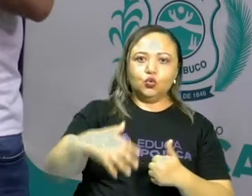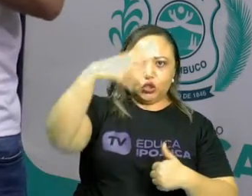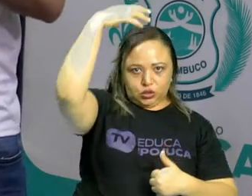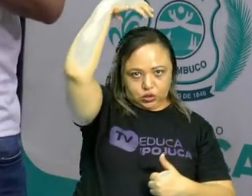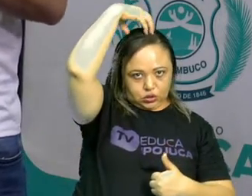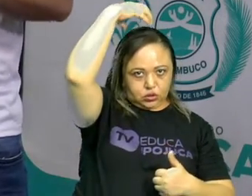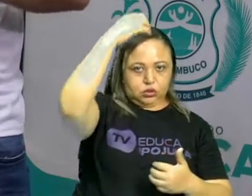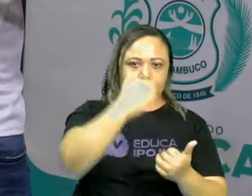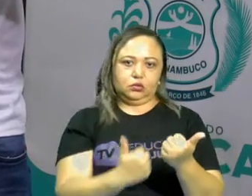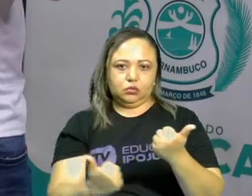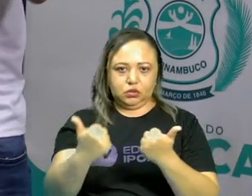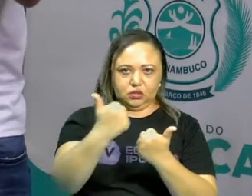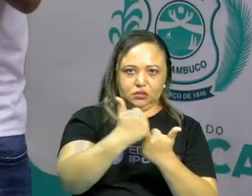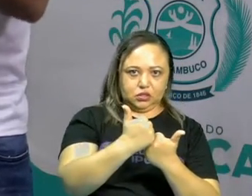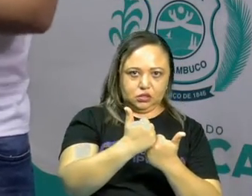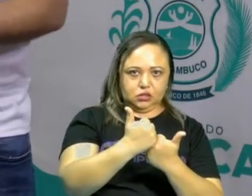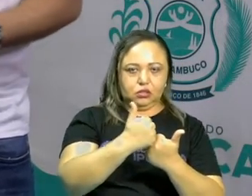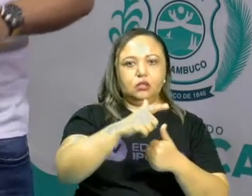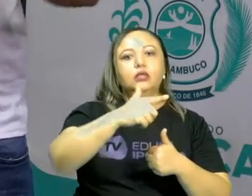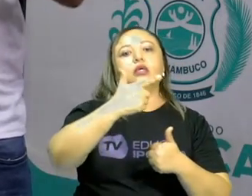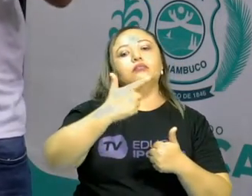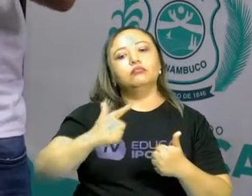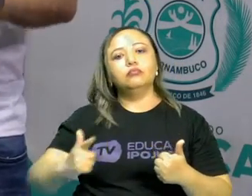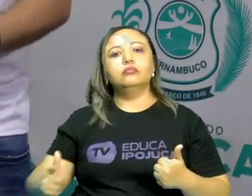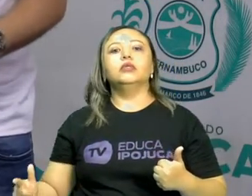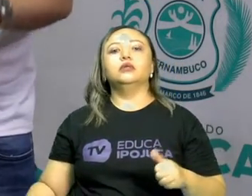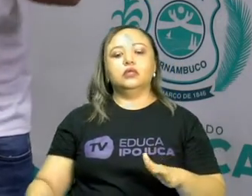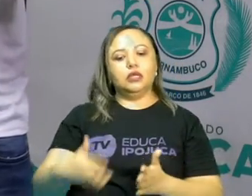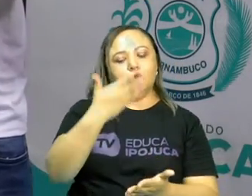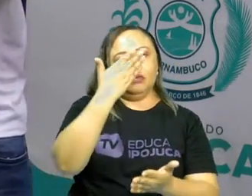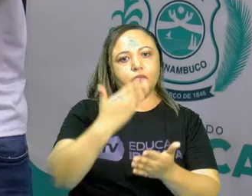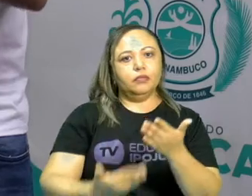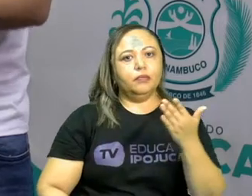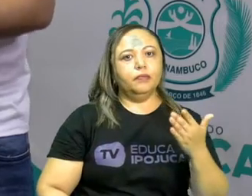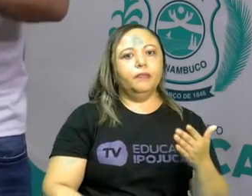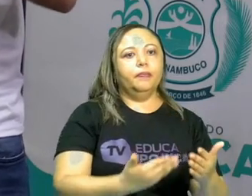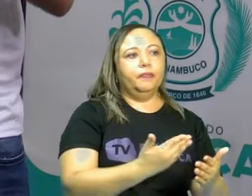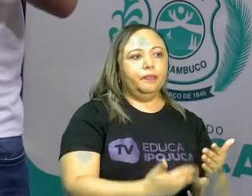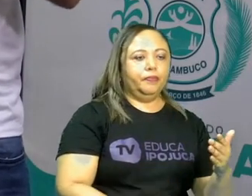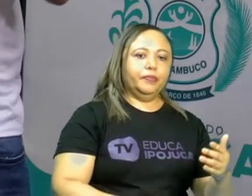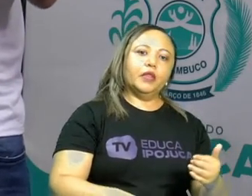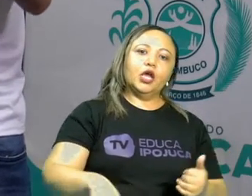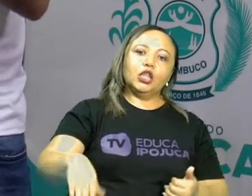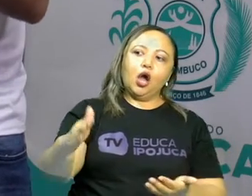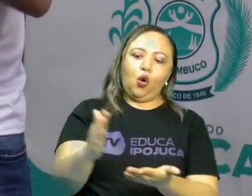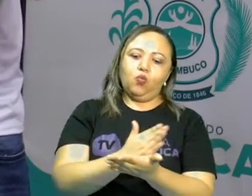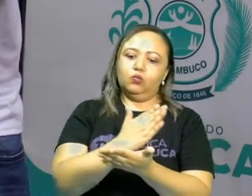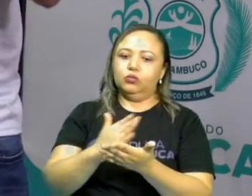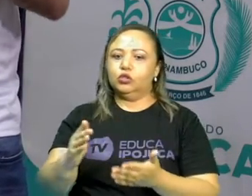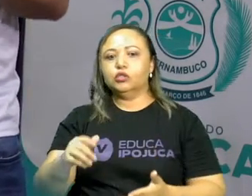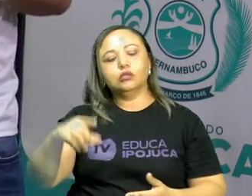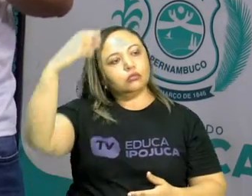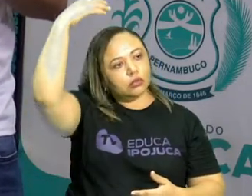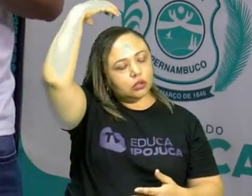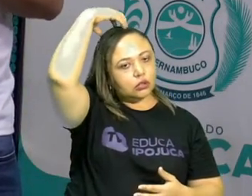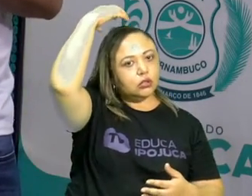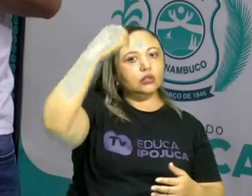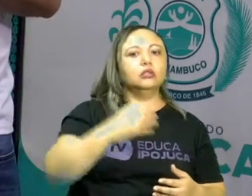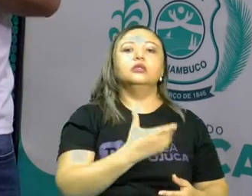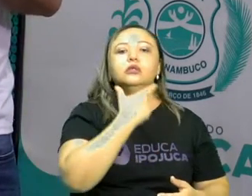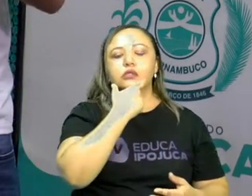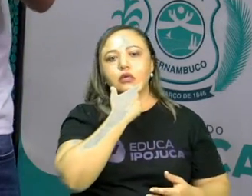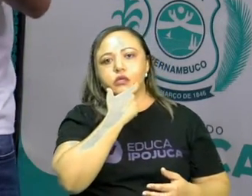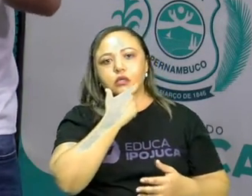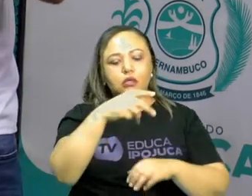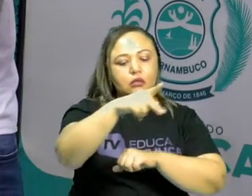reis, certo? Com poderes absolutos, né? Você vai ter os reis da Inglaterra, você vai ter os reis da França com estes poderes